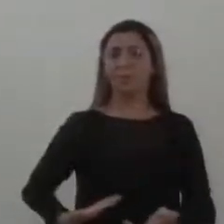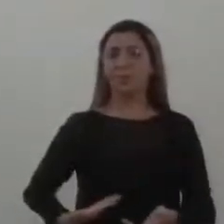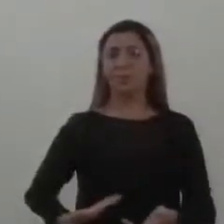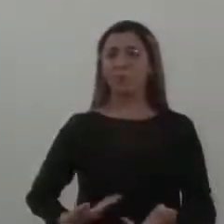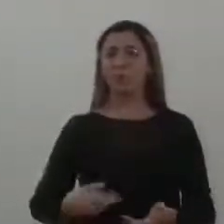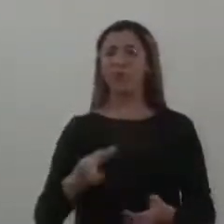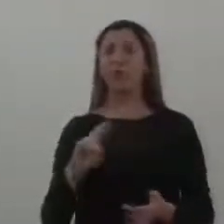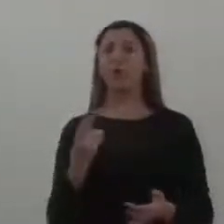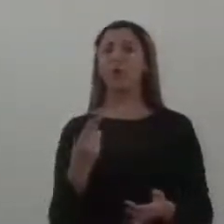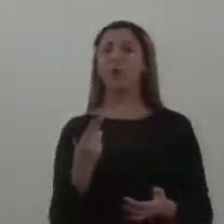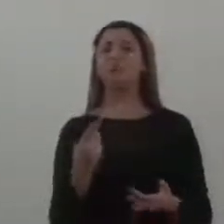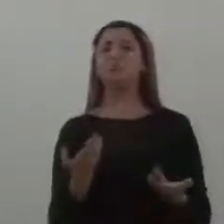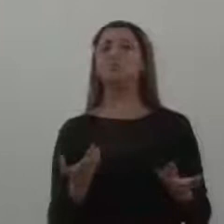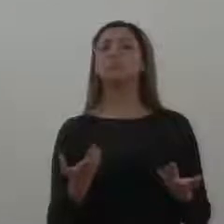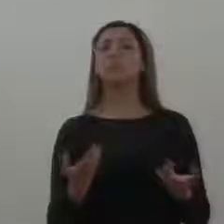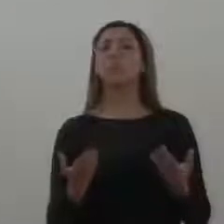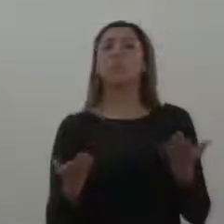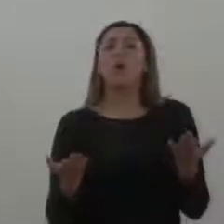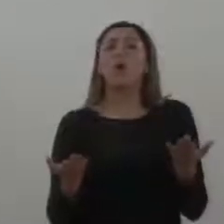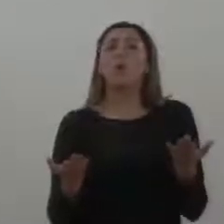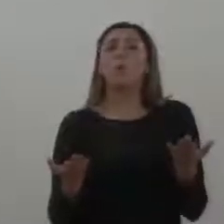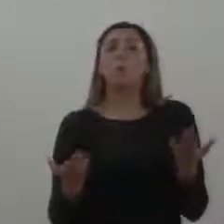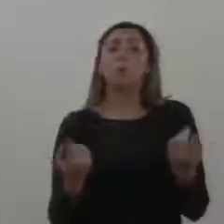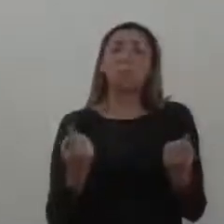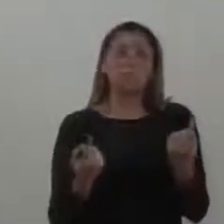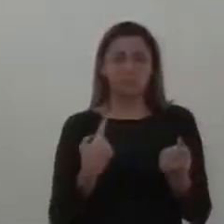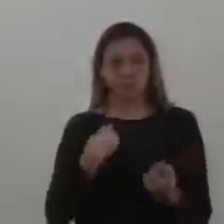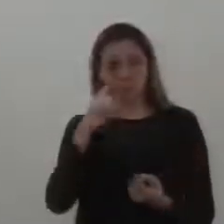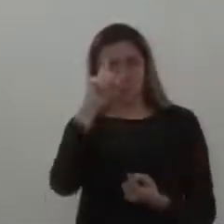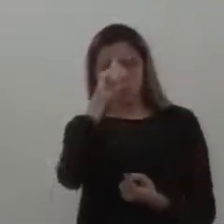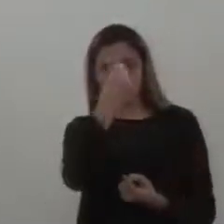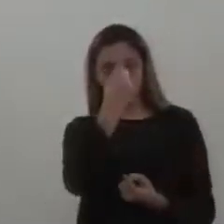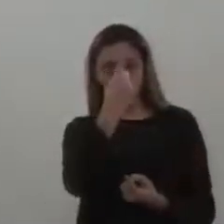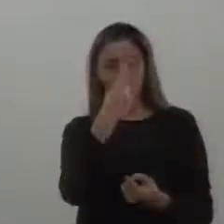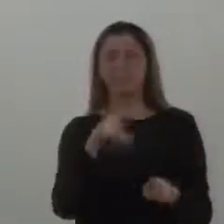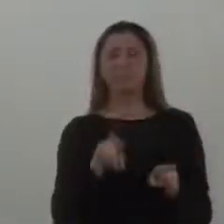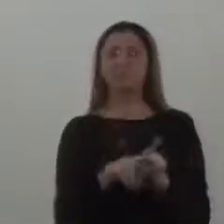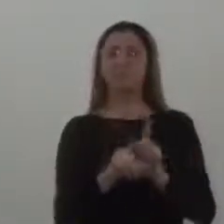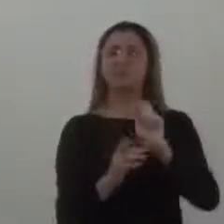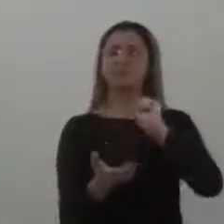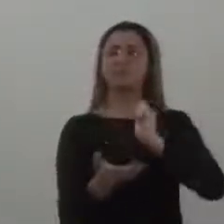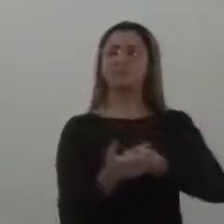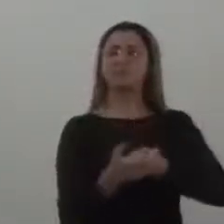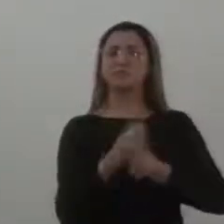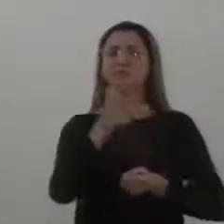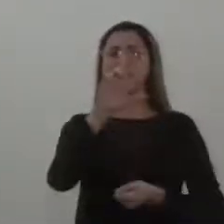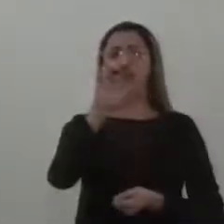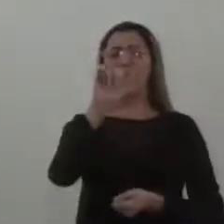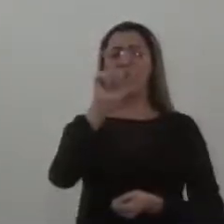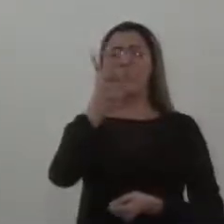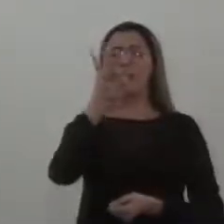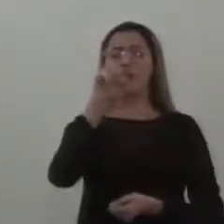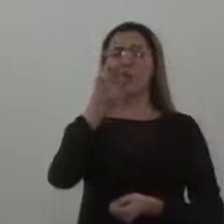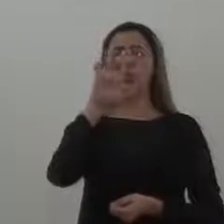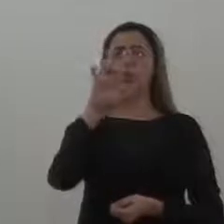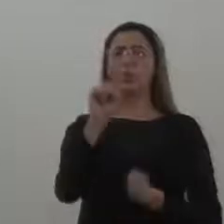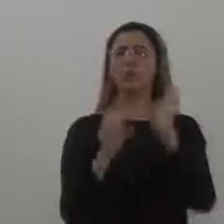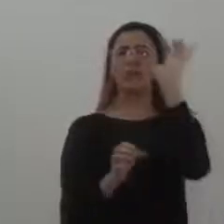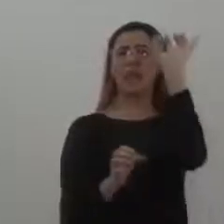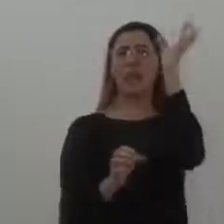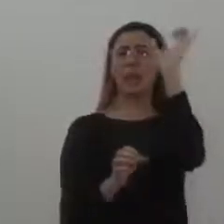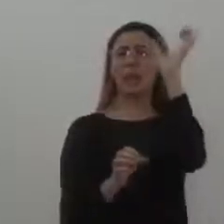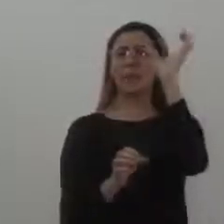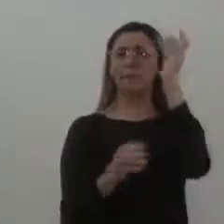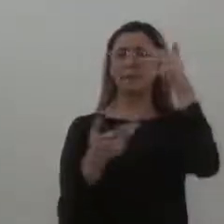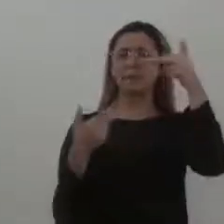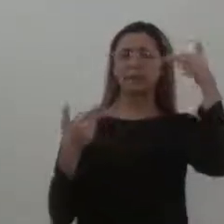pública de lâmpadas e reatores. Essa é a minha dúvida. Tem aqui, gasto com reatores, lâmpadas e insumos, 40 mil.